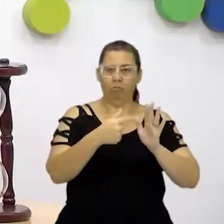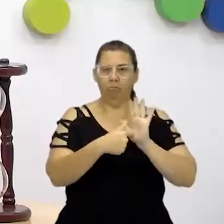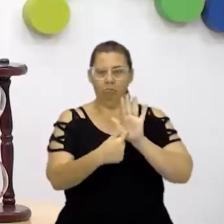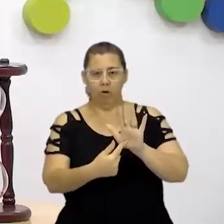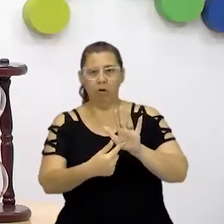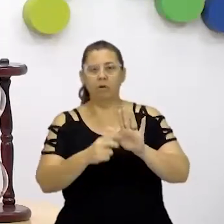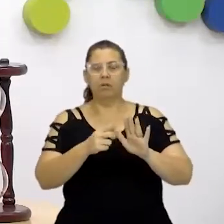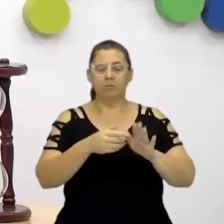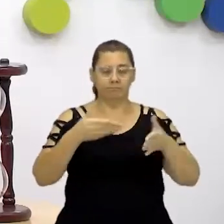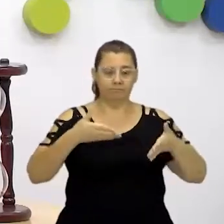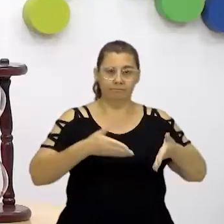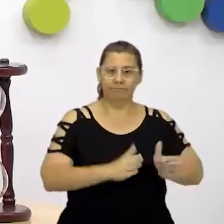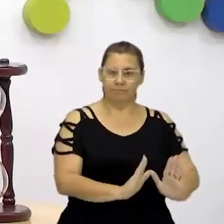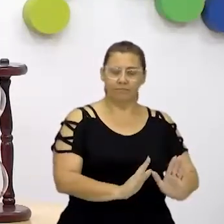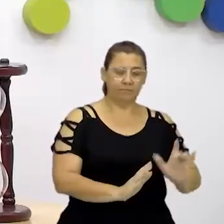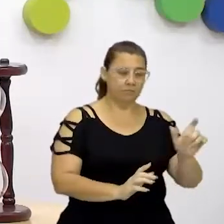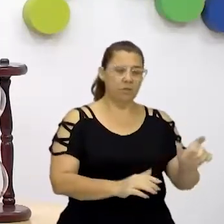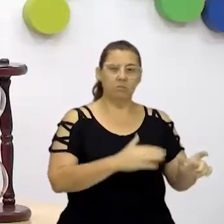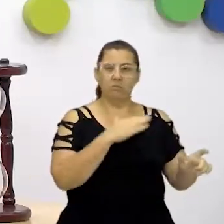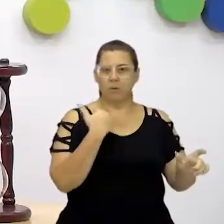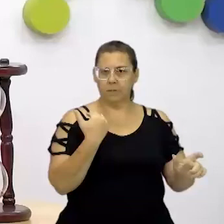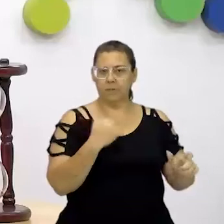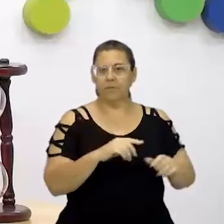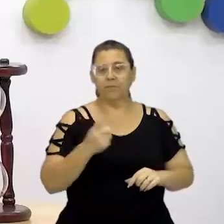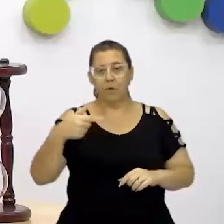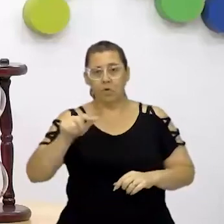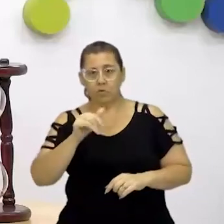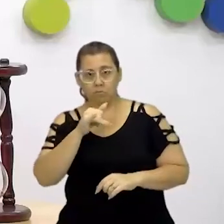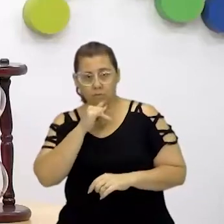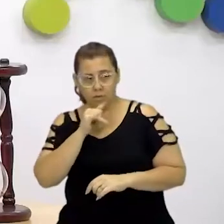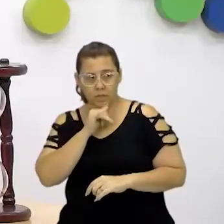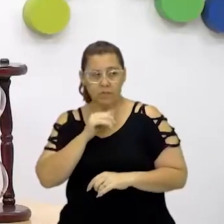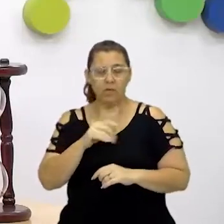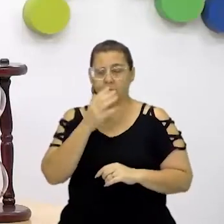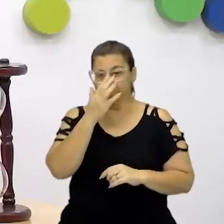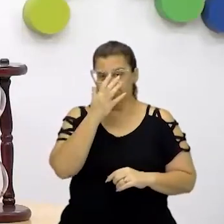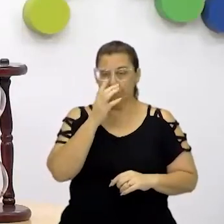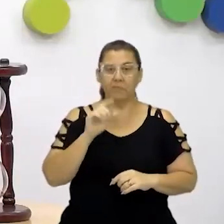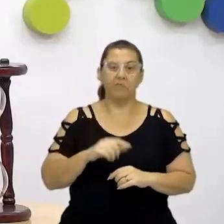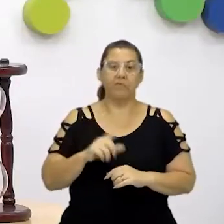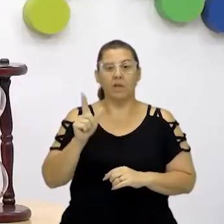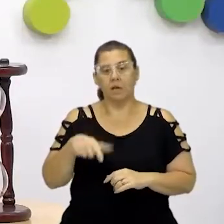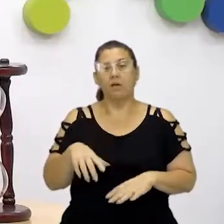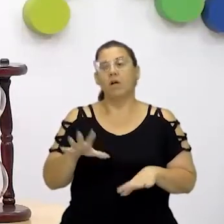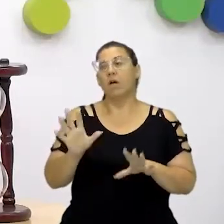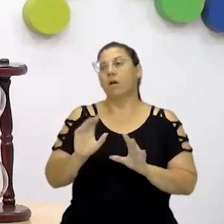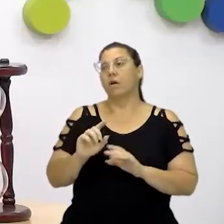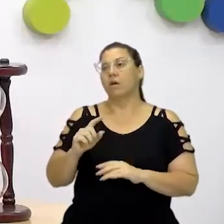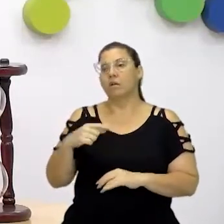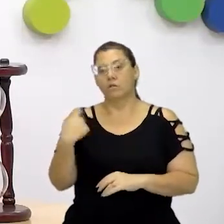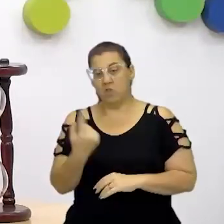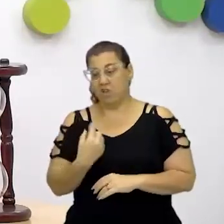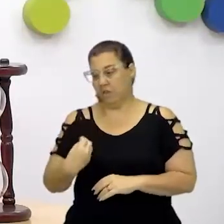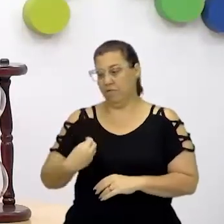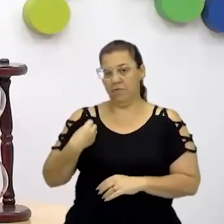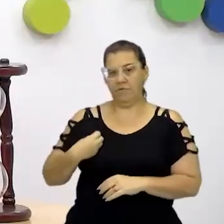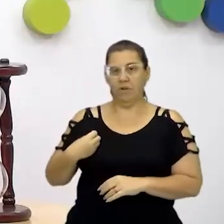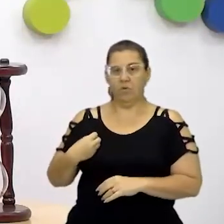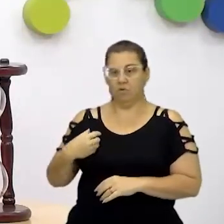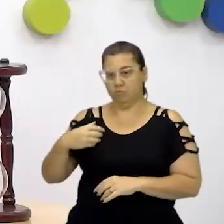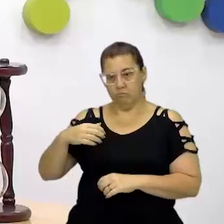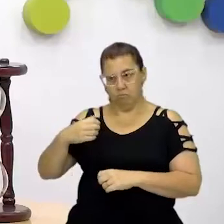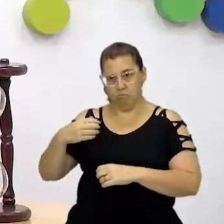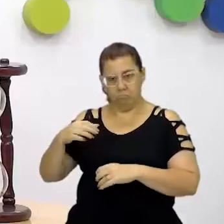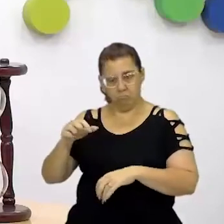que é enterrar os mortos. Um outro exemplo, por exemplo, a gente pode dizer assim, que é o sistema que nós vivemos, o sistema político.